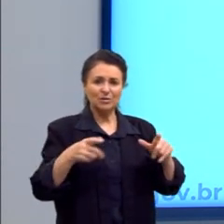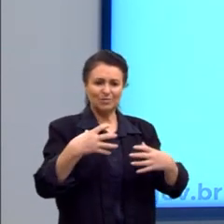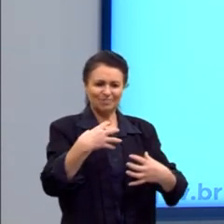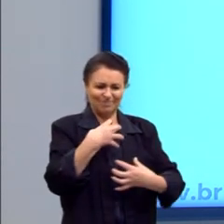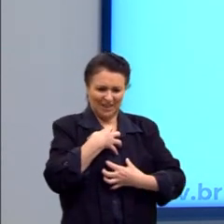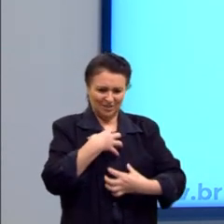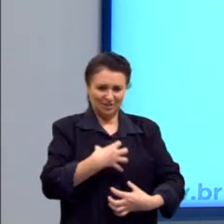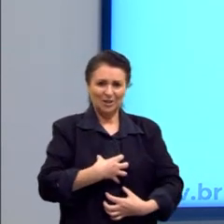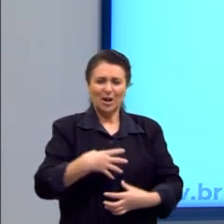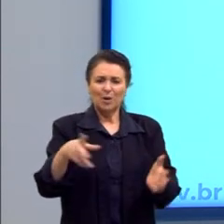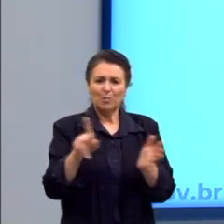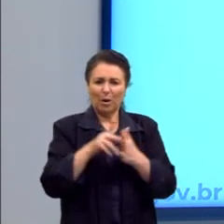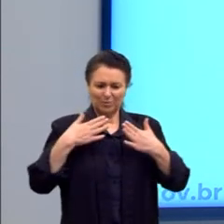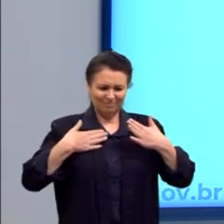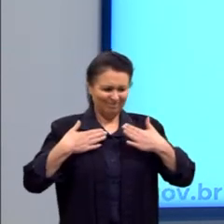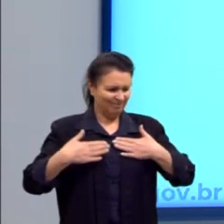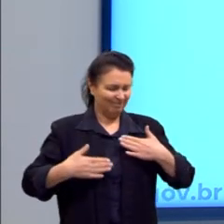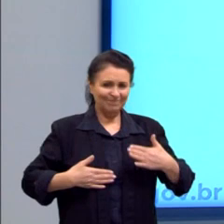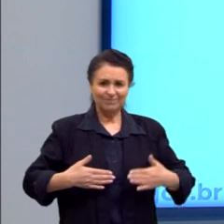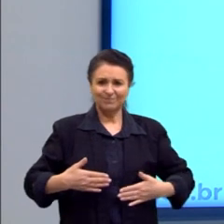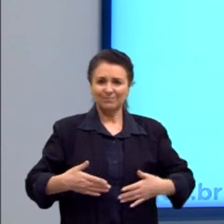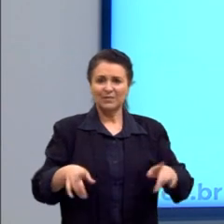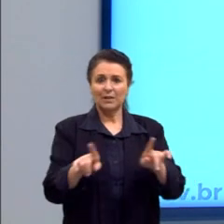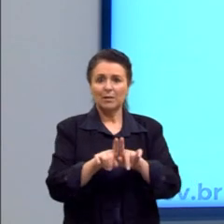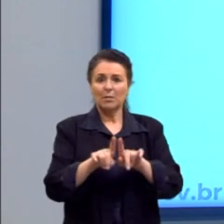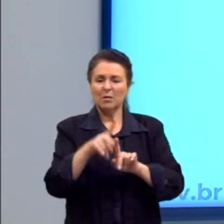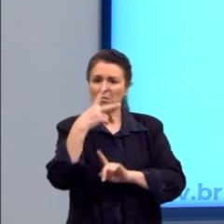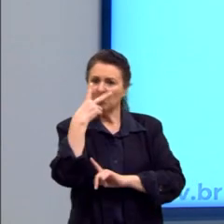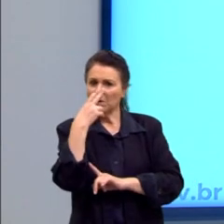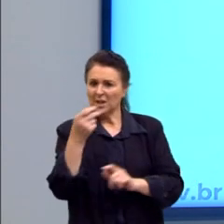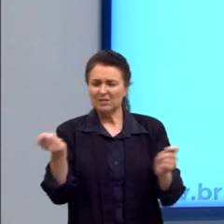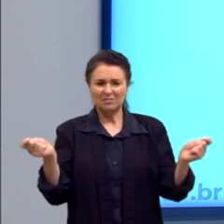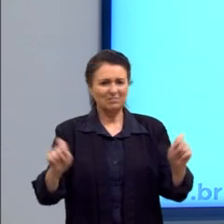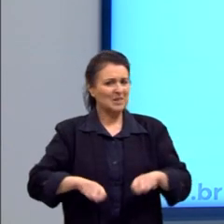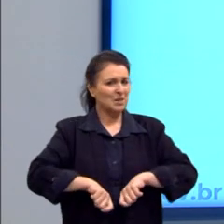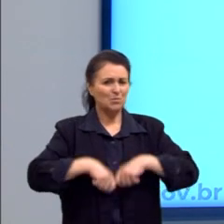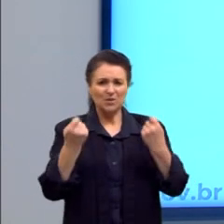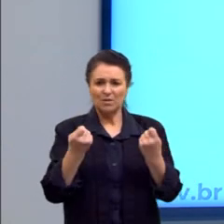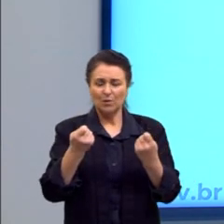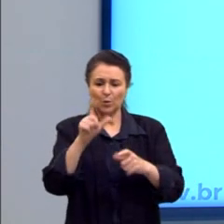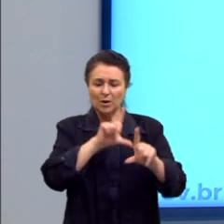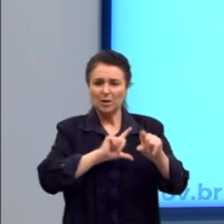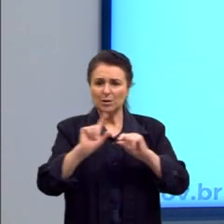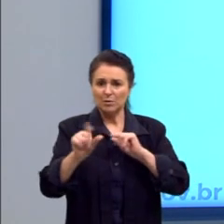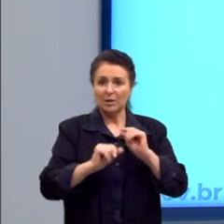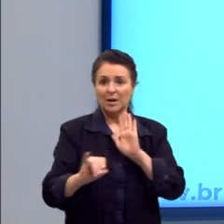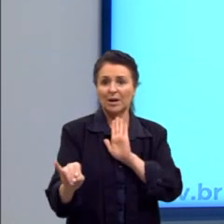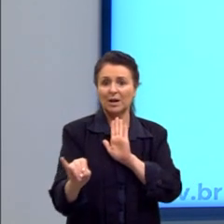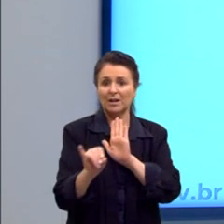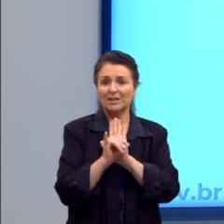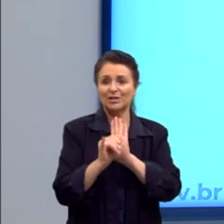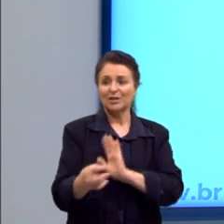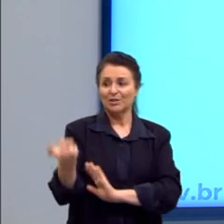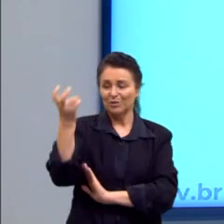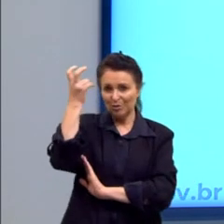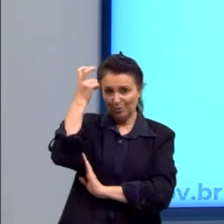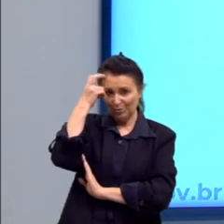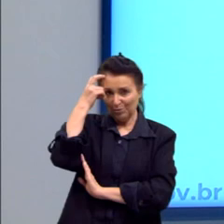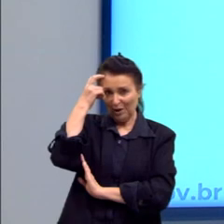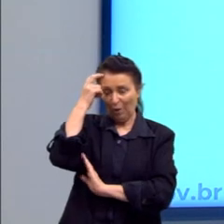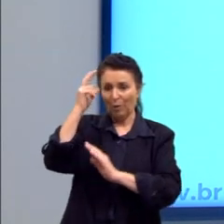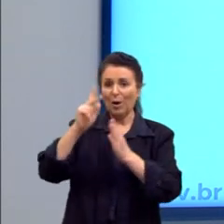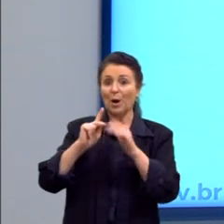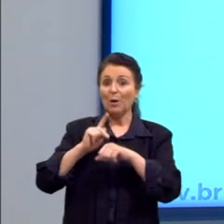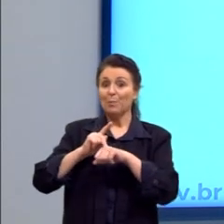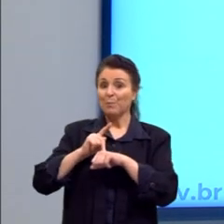nós, dentre as quais parece possível fazer uma escolha. A identidade cultural pós-moderna